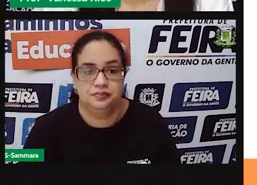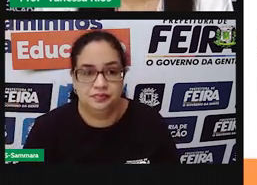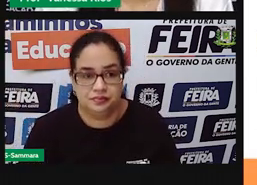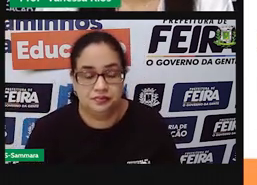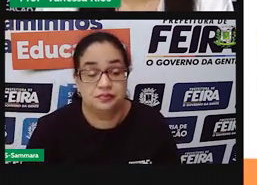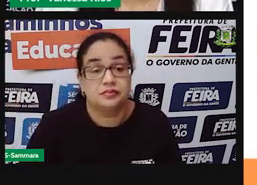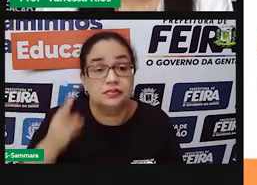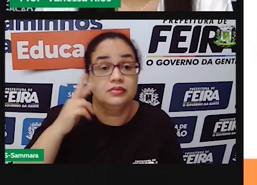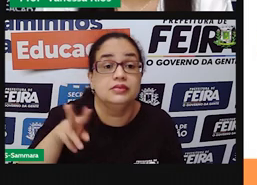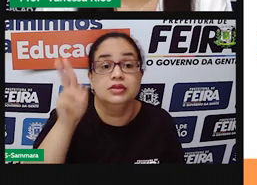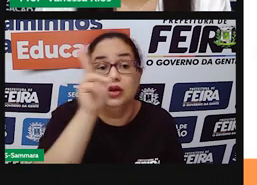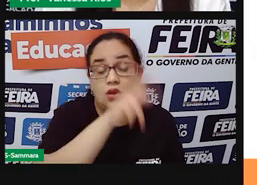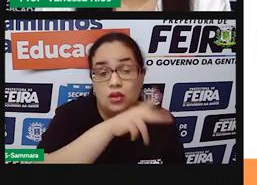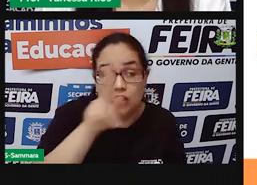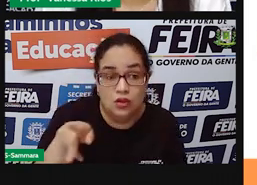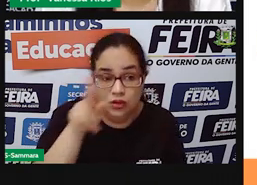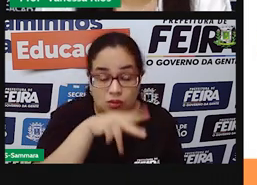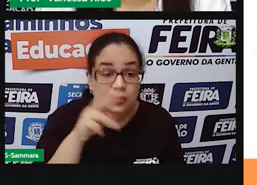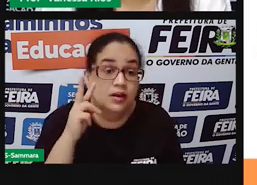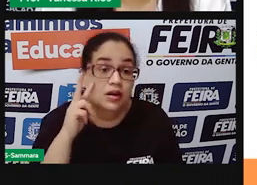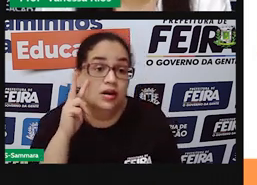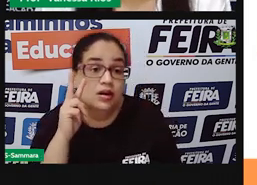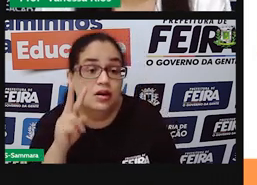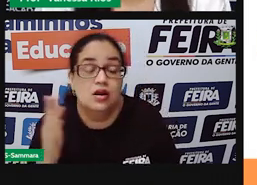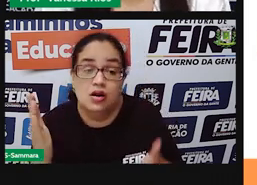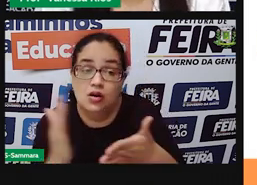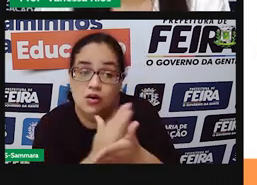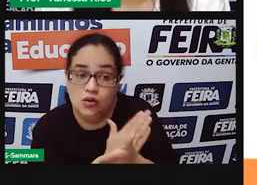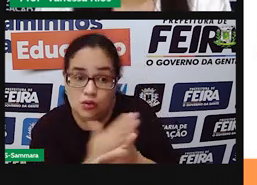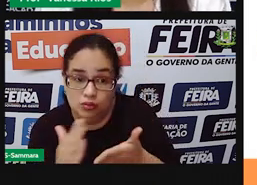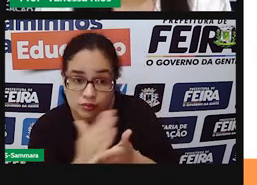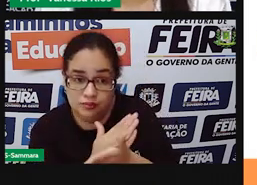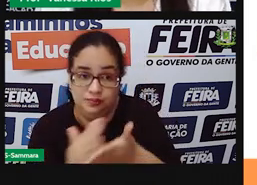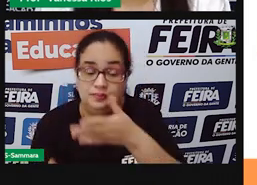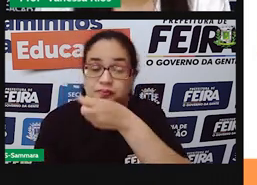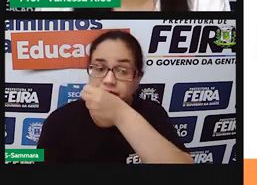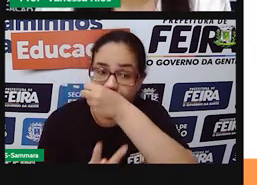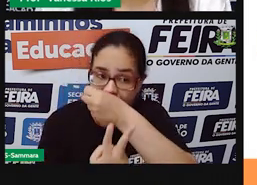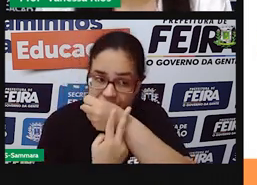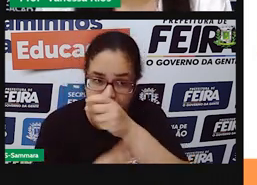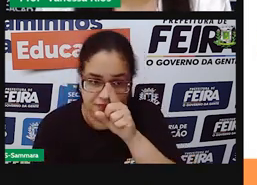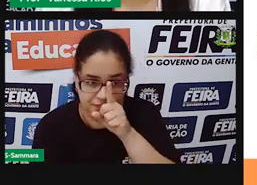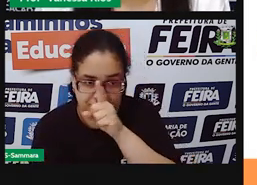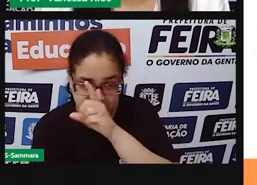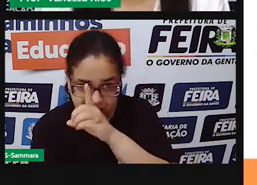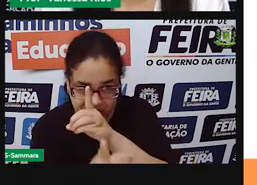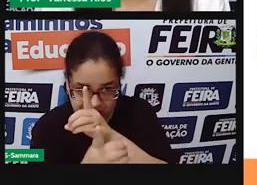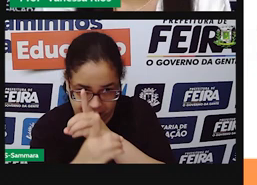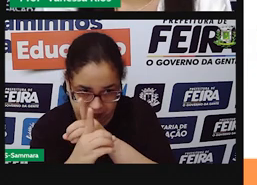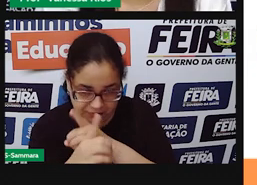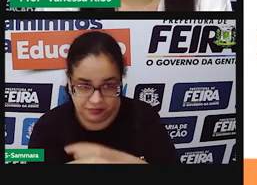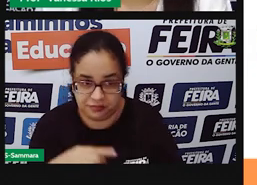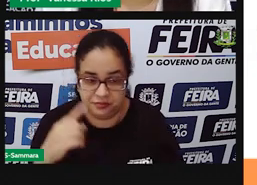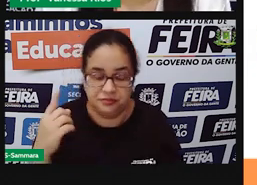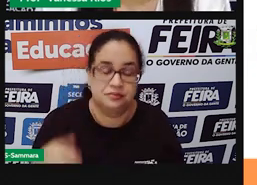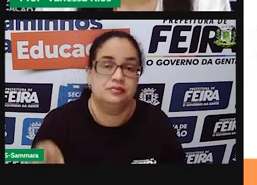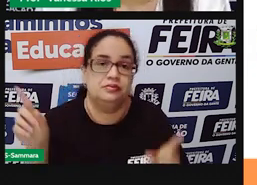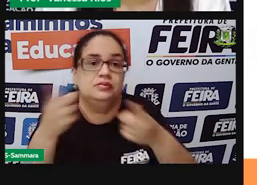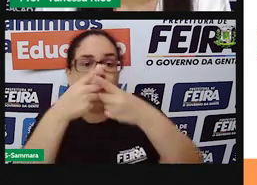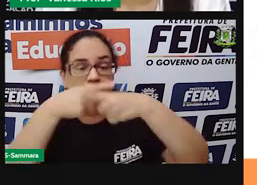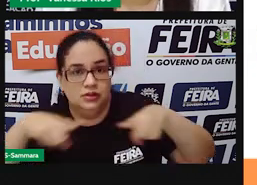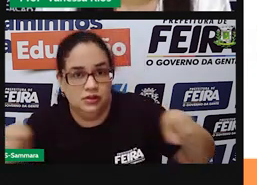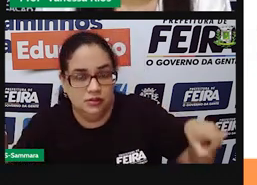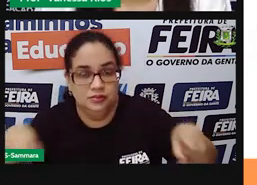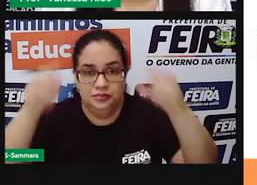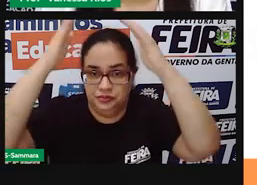A pró, então, selecionou alguns dos verbos encontrados, né? Destacados lá na música de